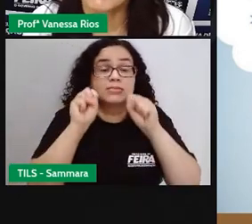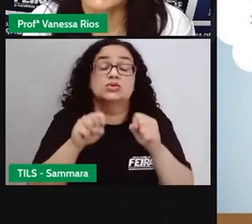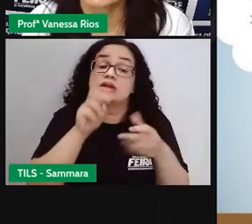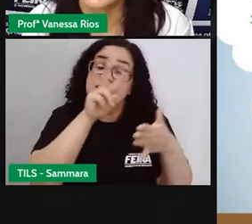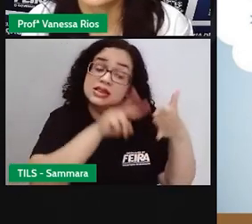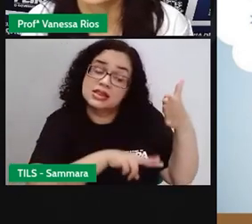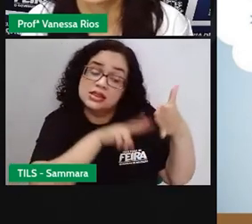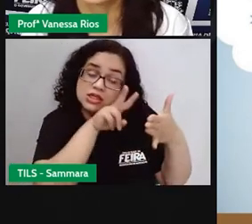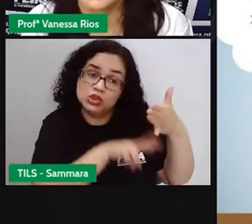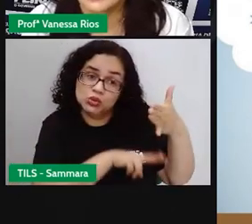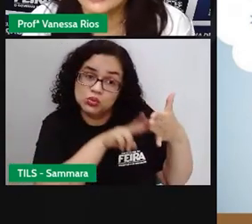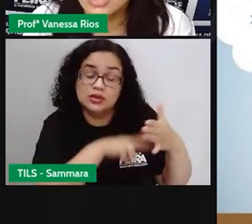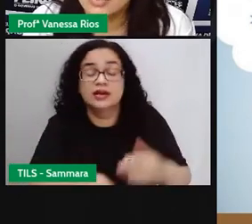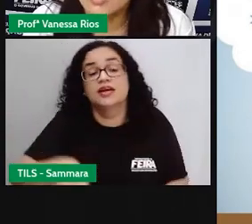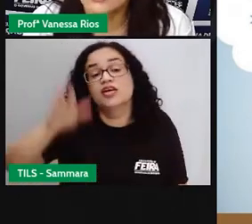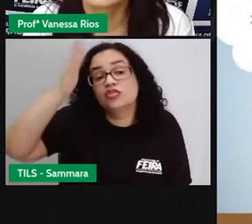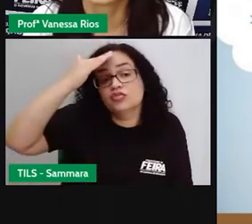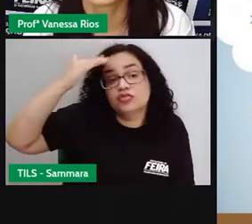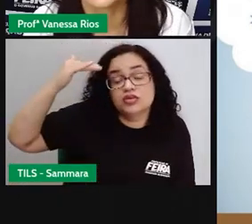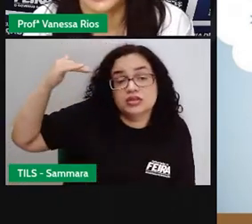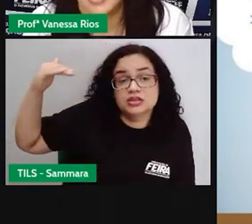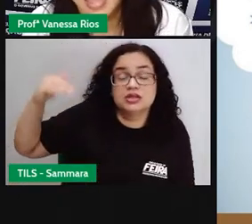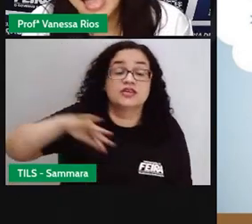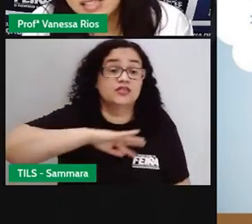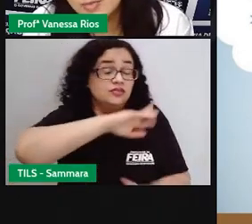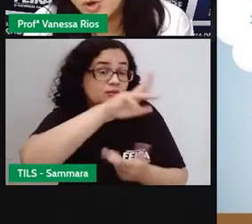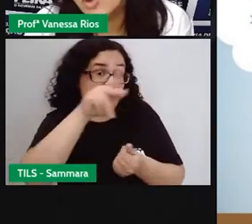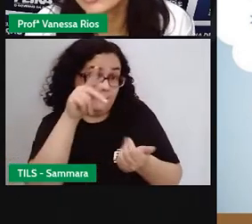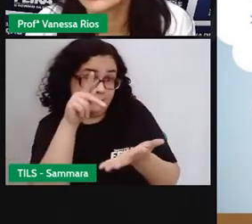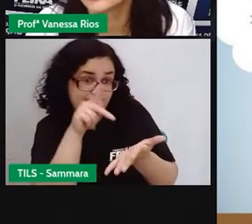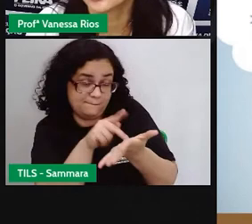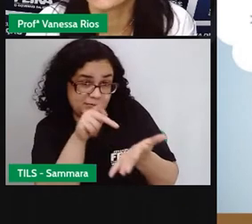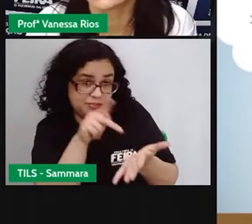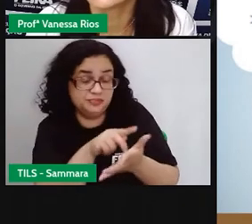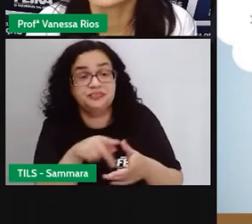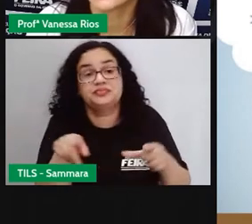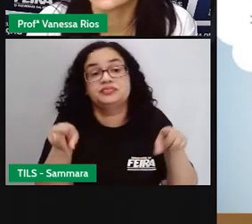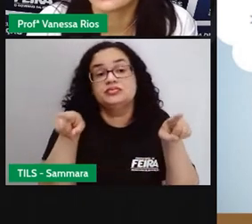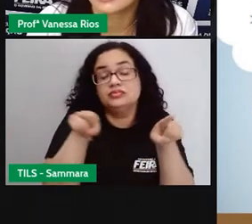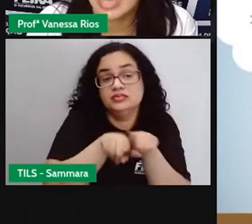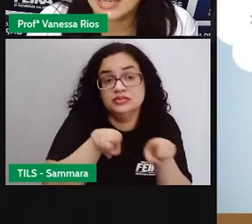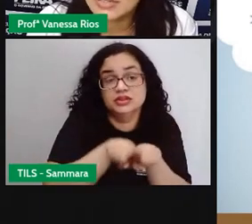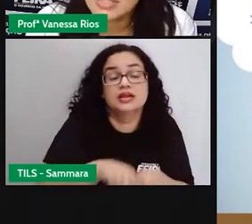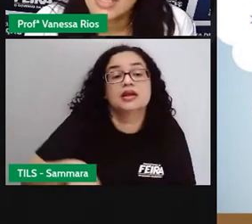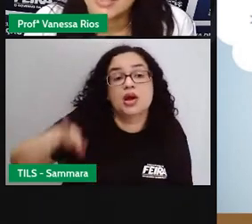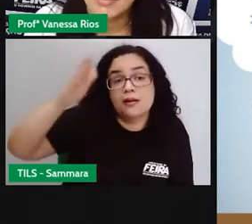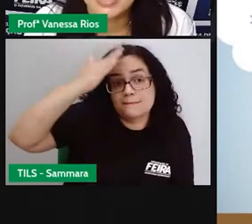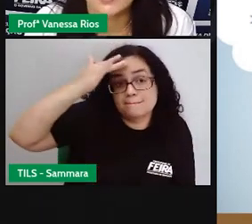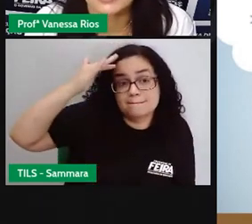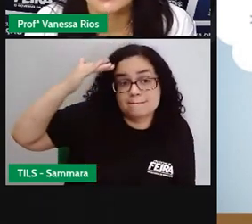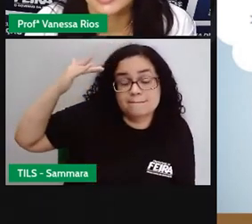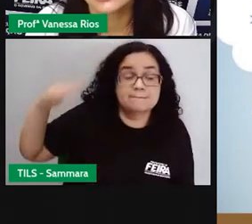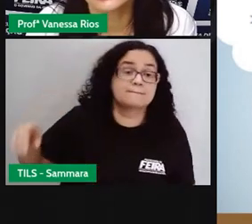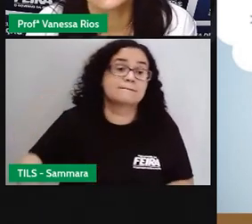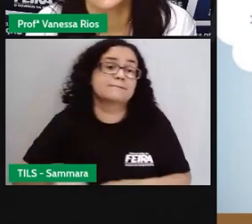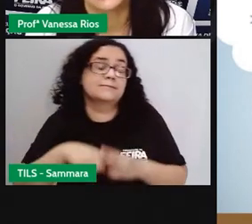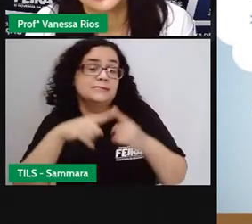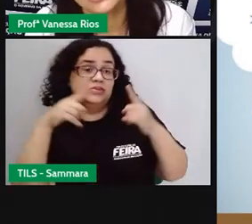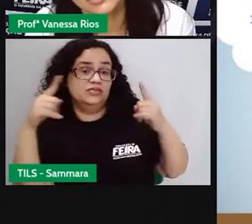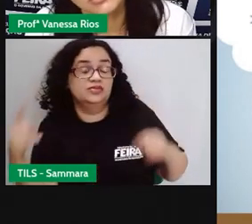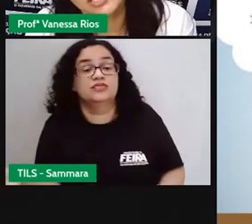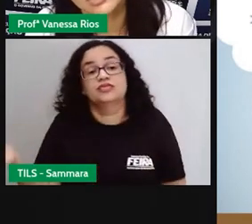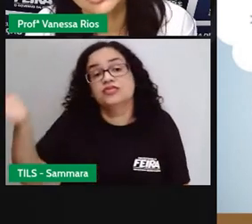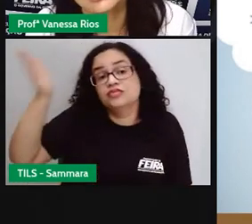leitura faz com que a gente viaje por mundos reais, por mundos também imaginários, mas faz com que a gente